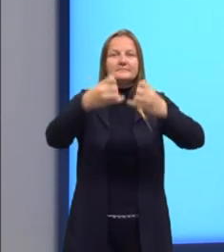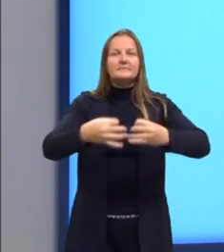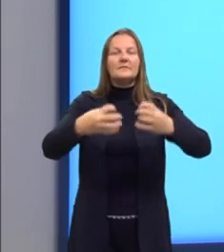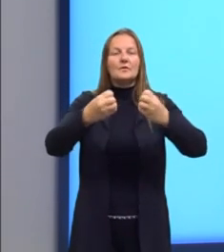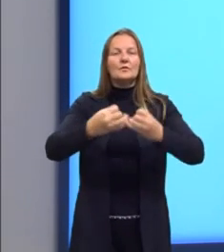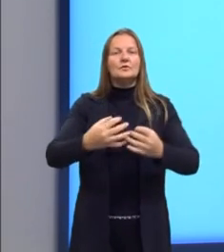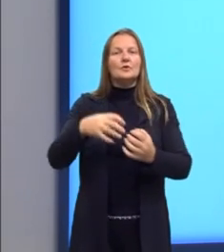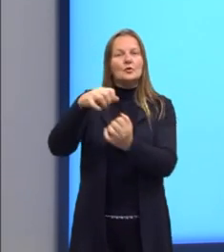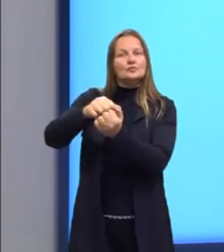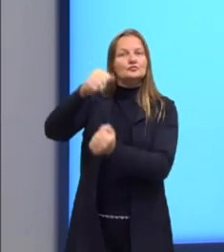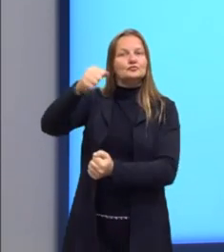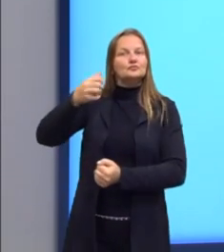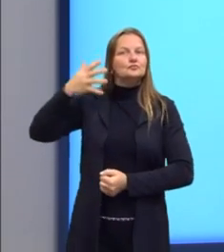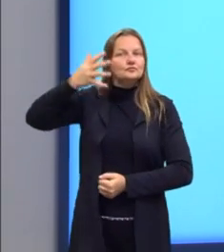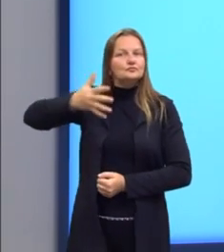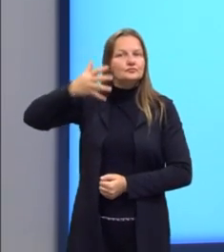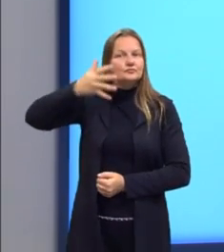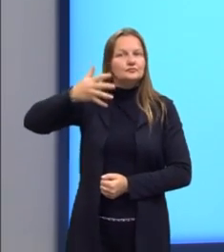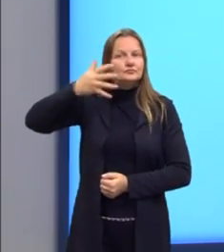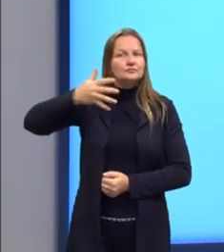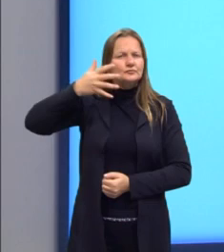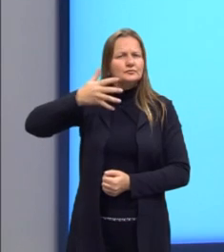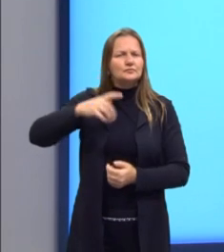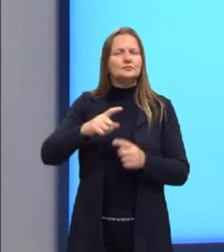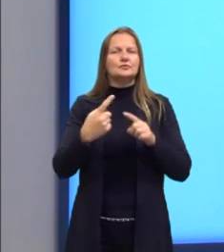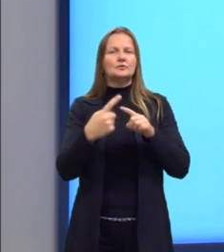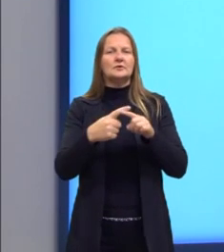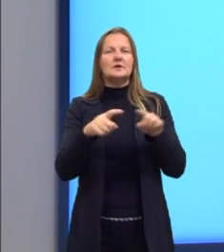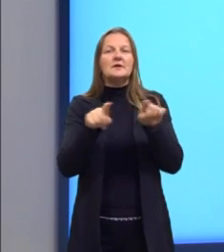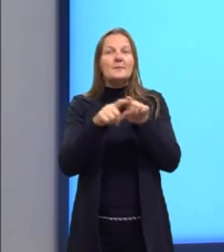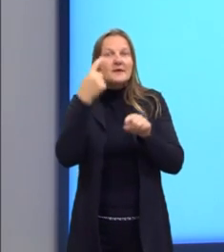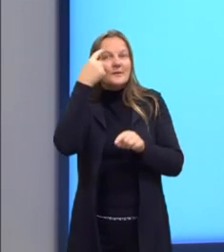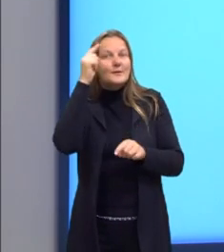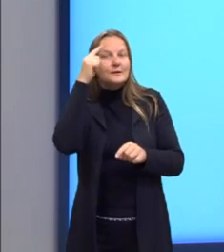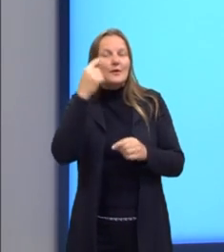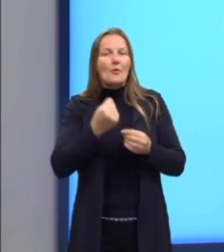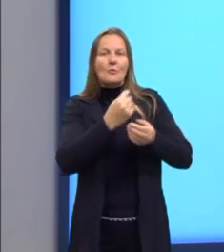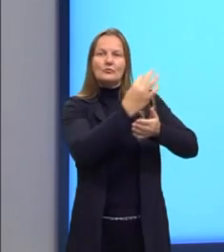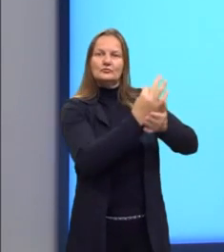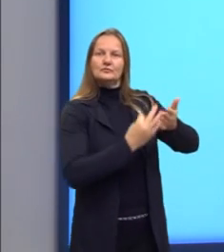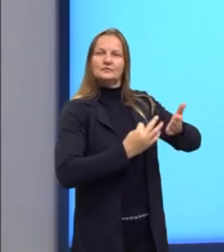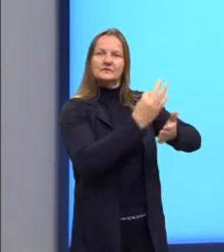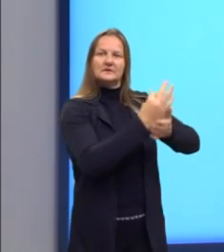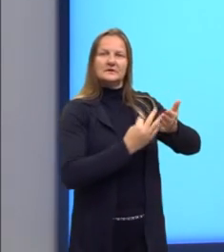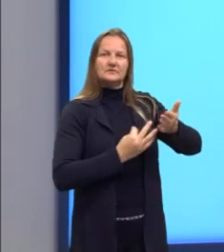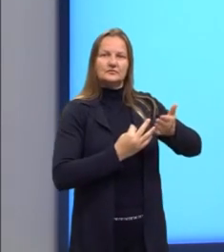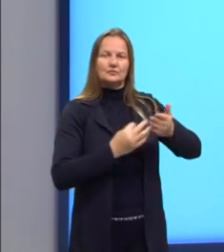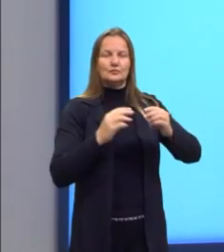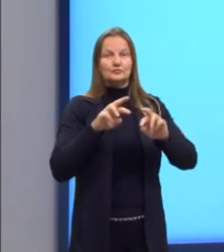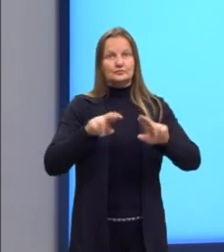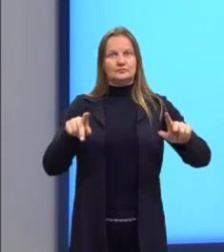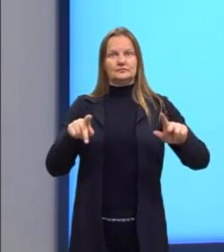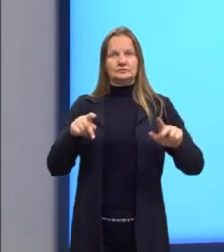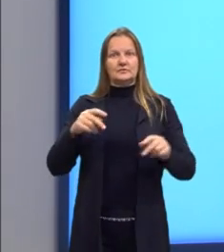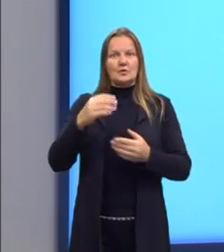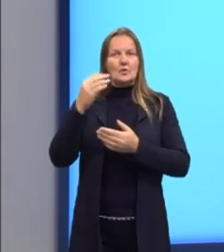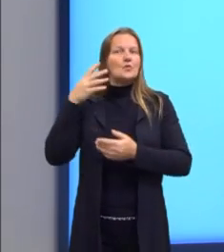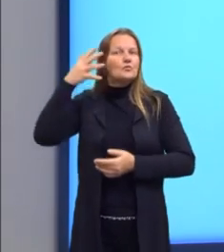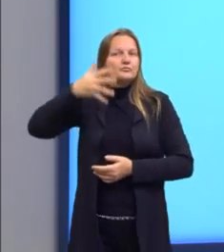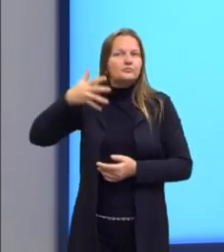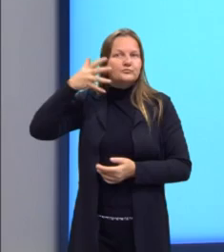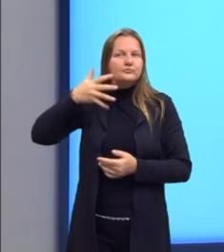como é que funciona a ideia de discurso e a ideia de texto. Essas duas ideias, onde o